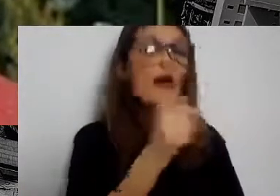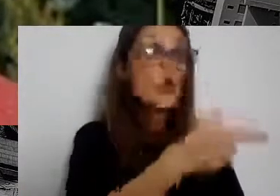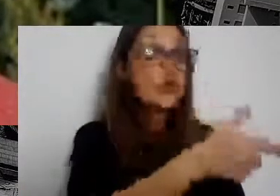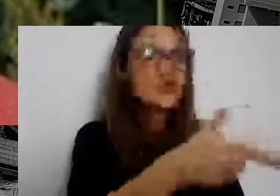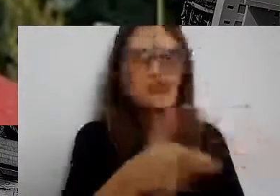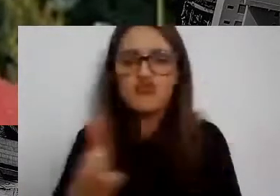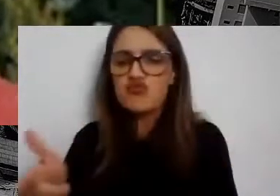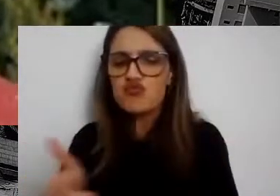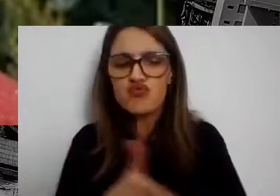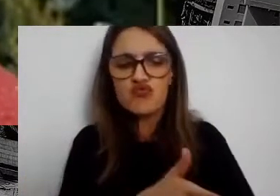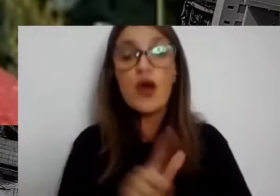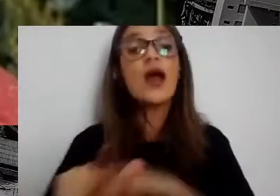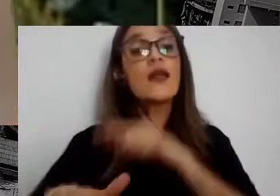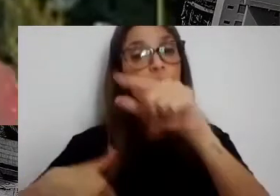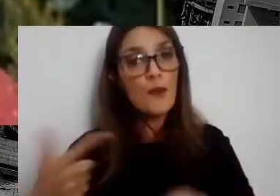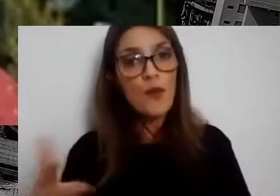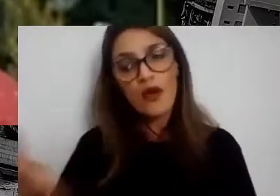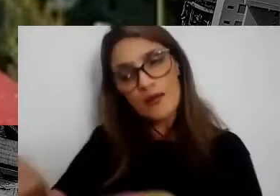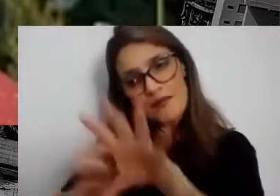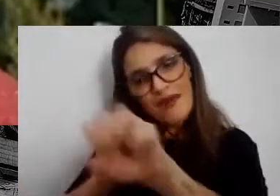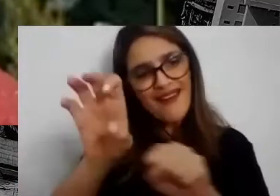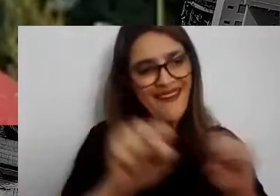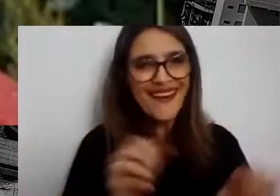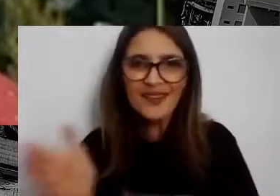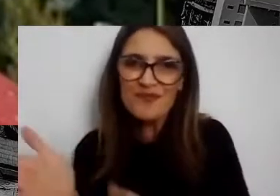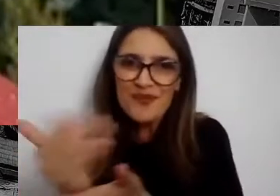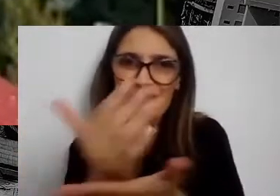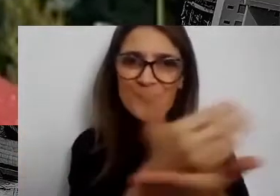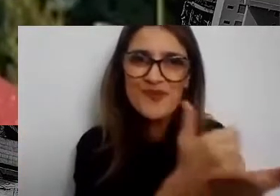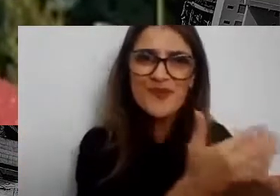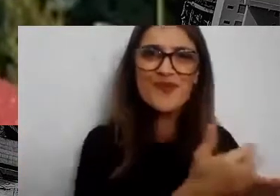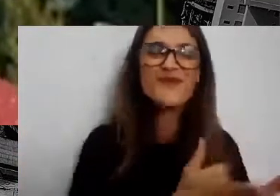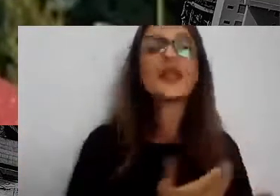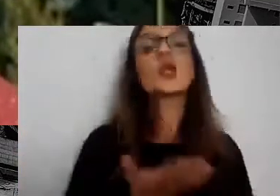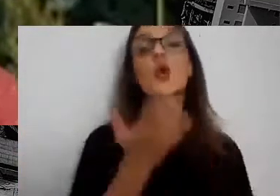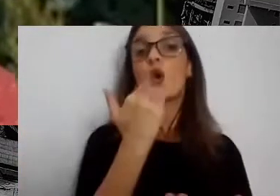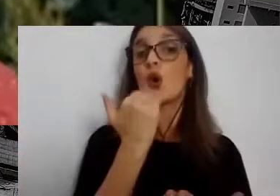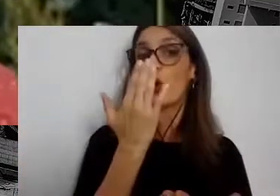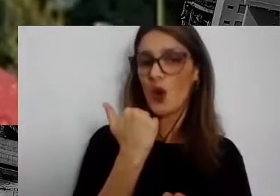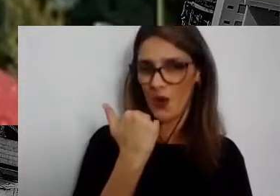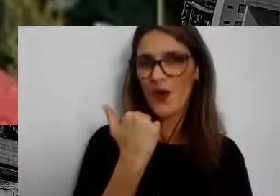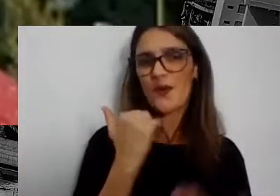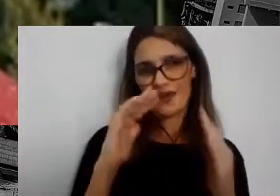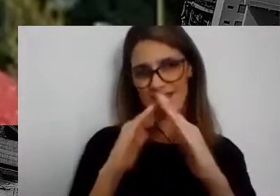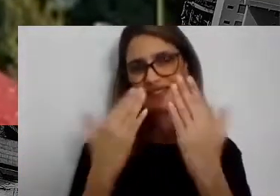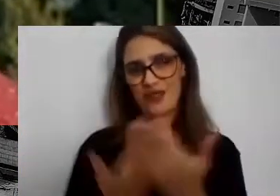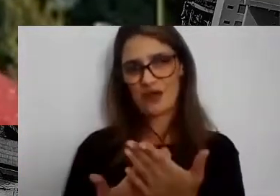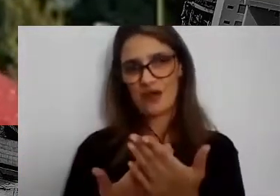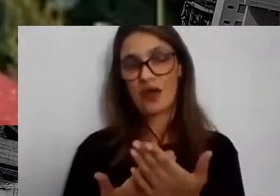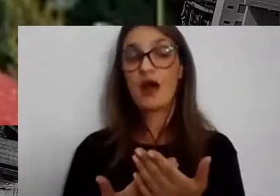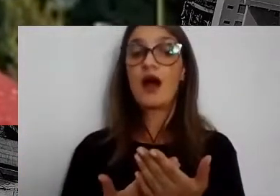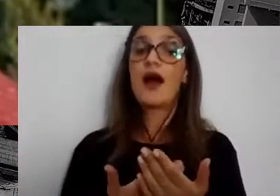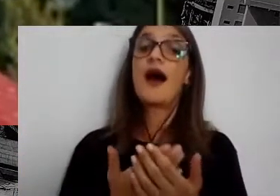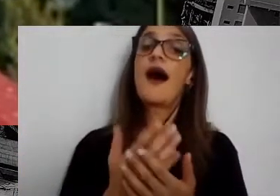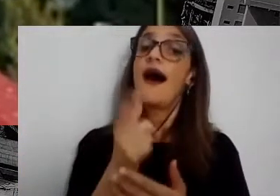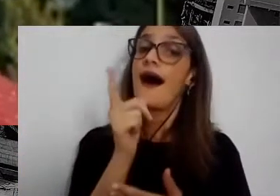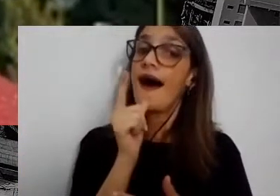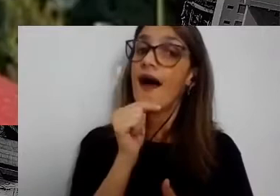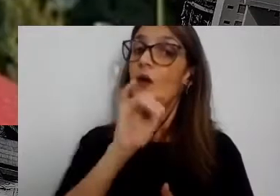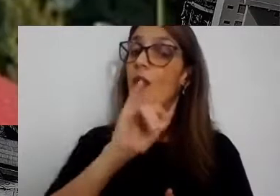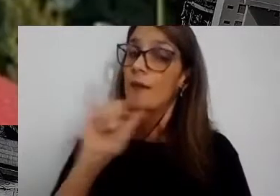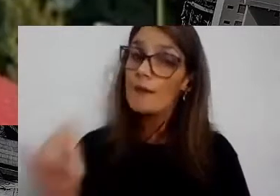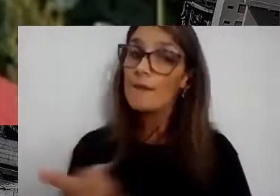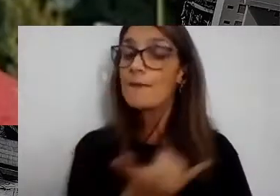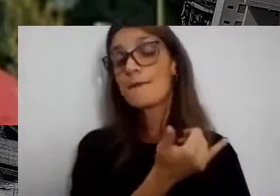hortaliça, legumes. E aí esse ciclo de uso e reaproveitamento de água ajuda a reforçar com os estudantes a